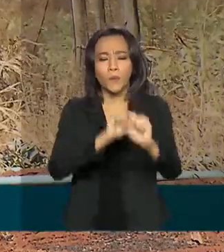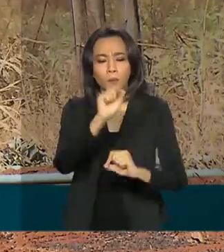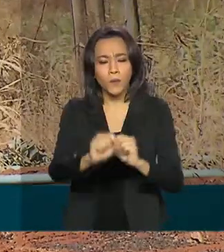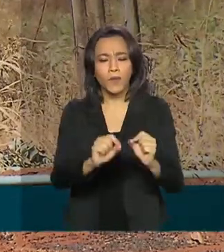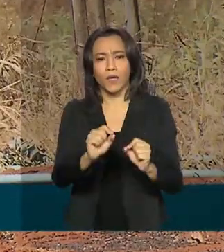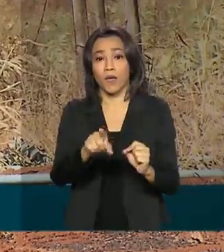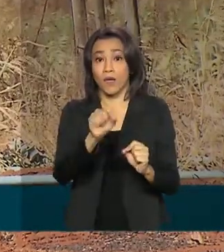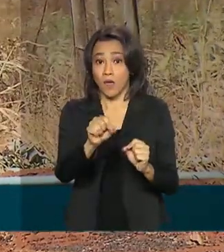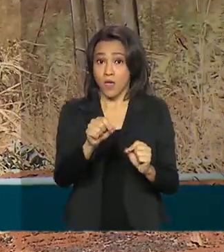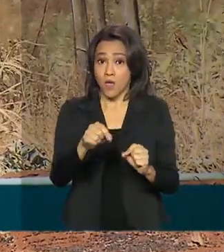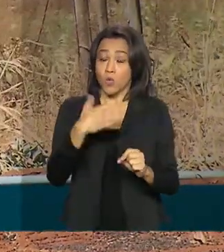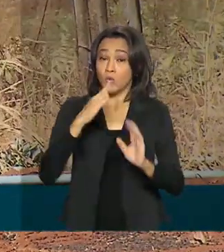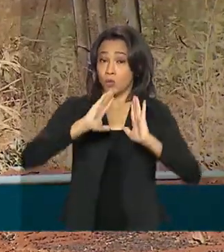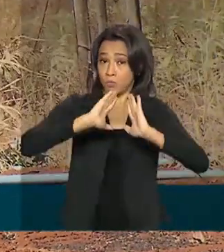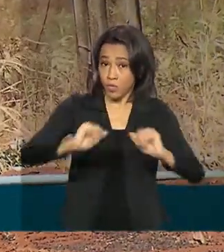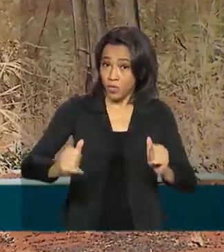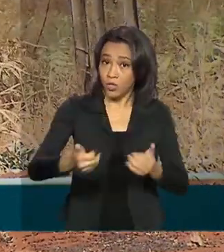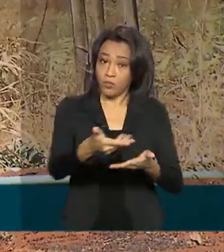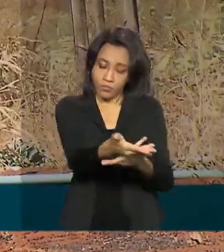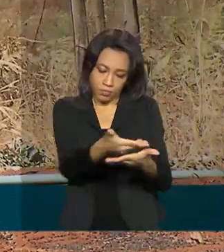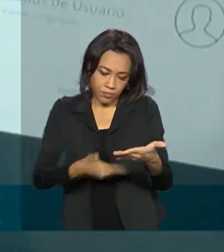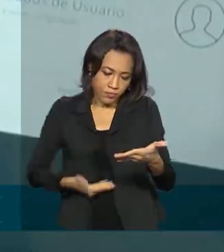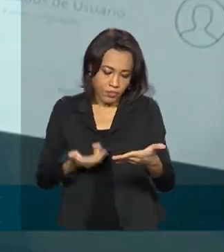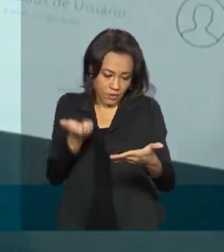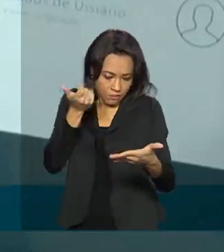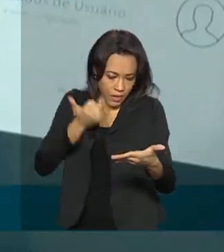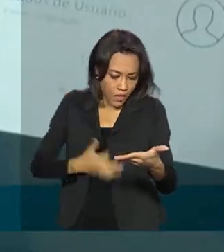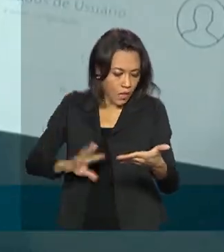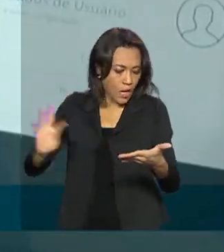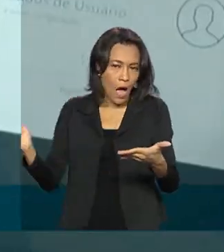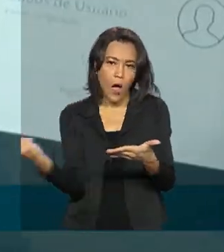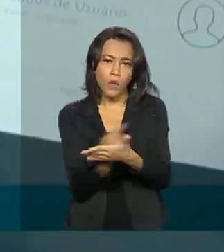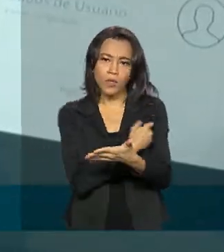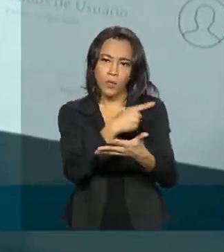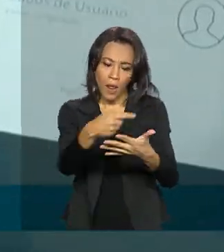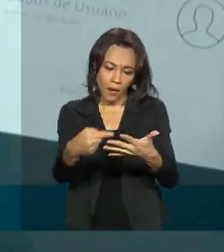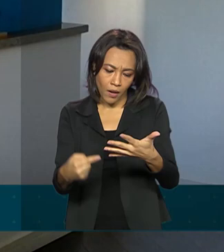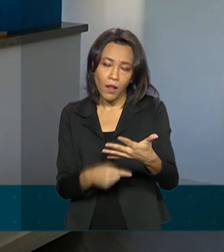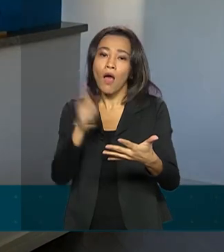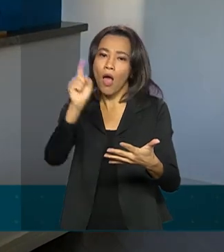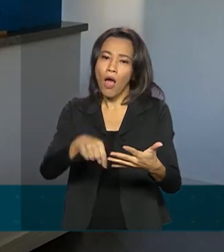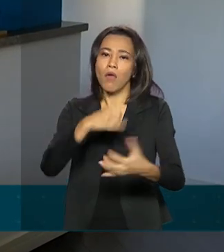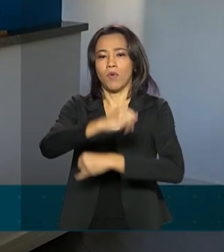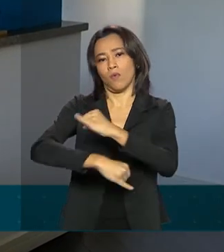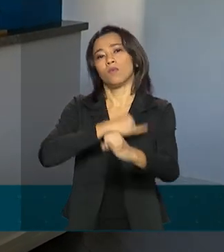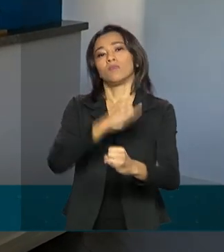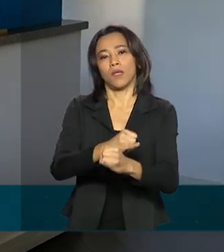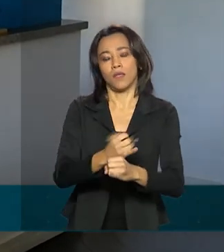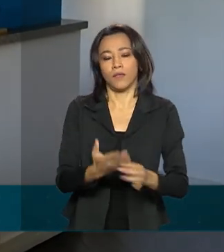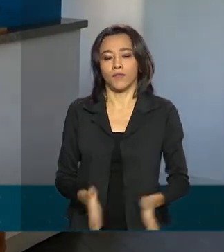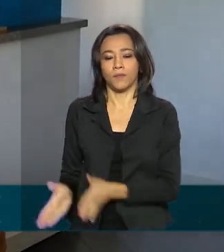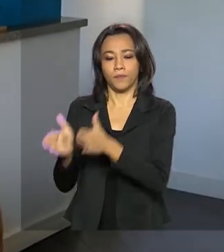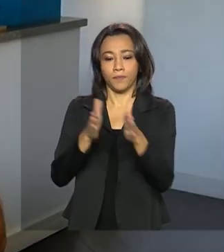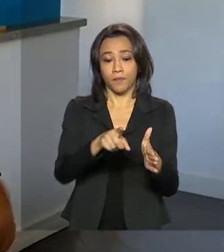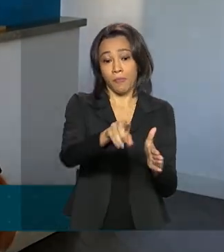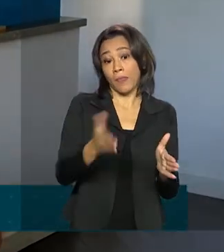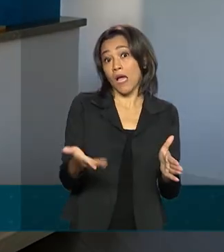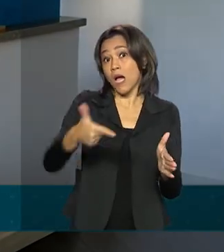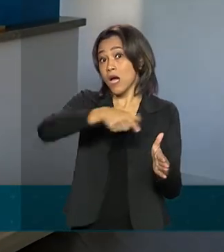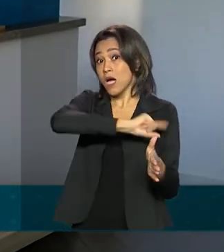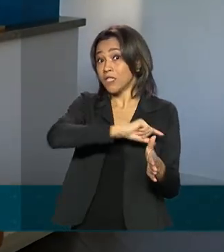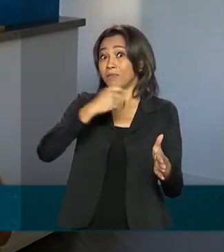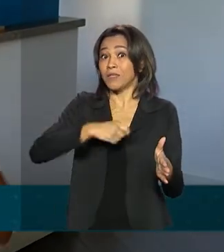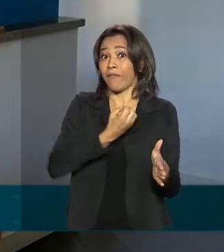a análise dos requerimentos de defesa vão ser feitos eletronicamente. Antes, esses agricultores tinham que viajar